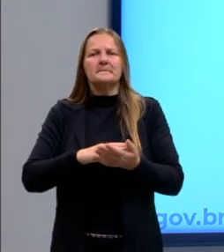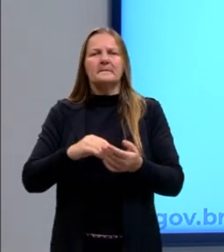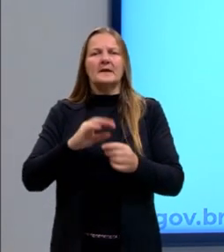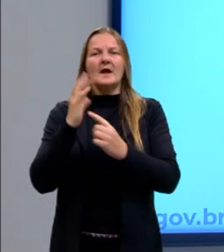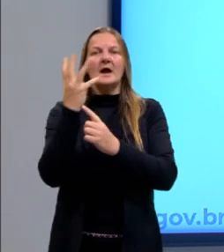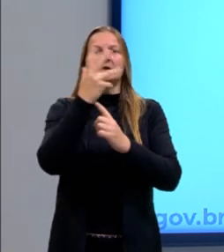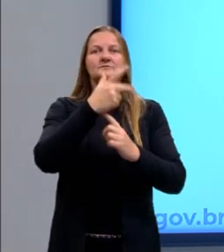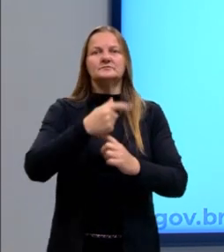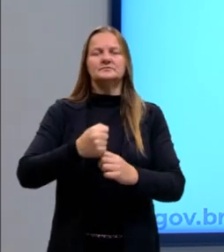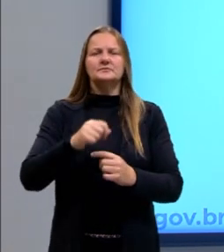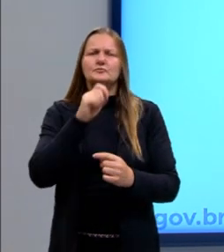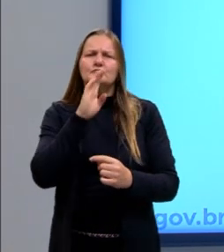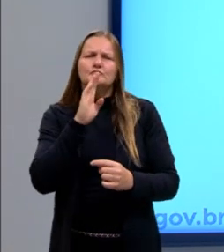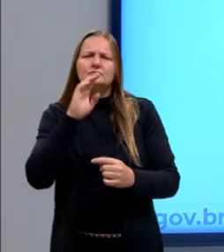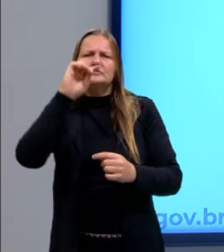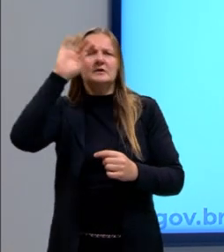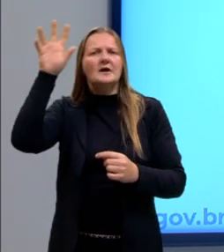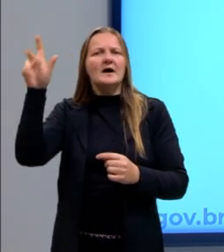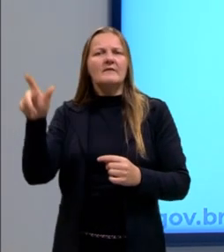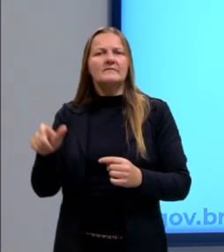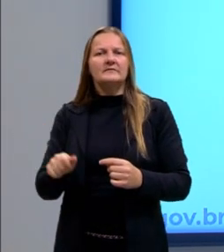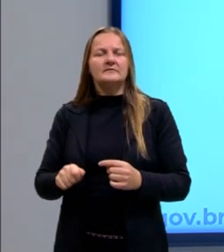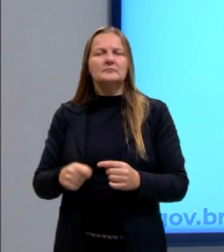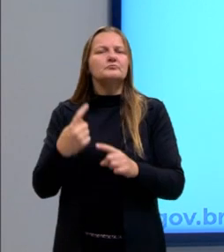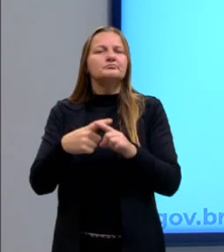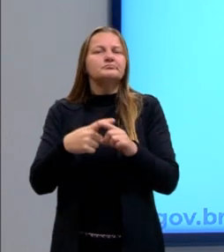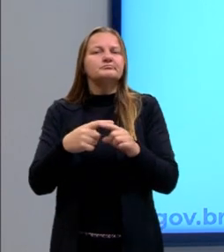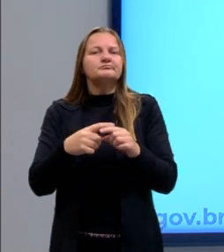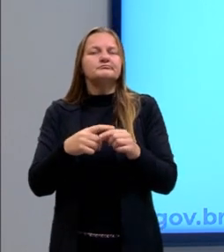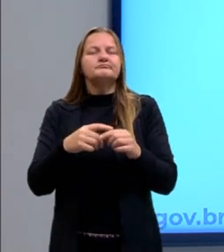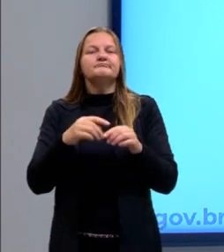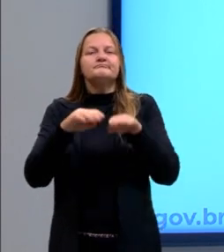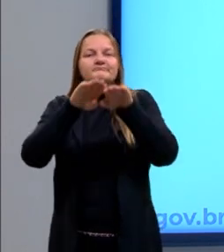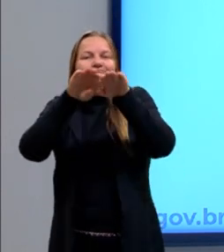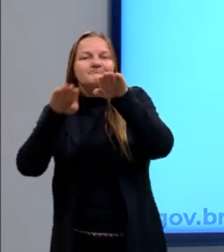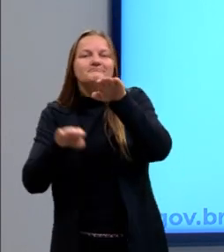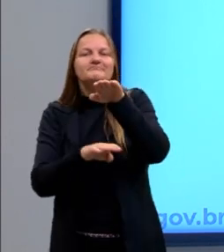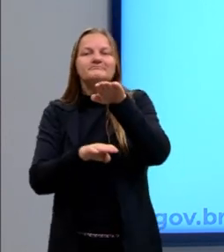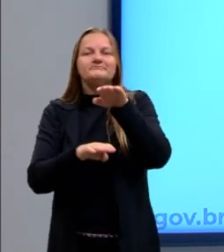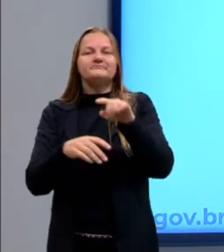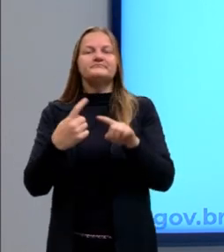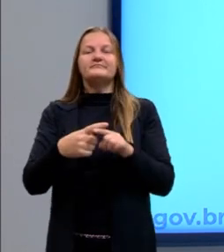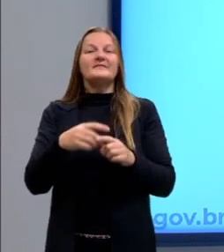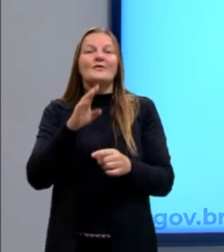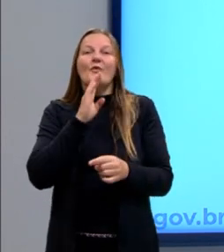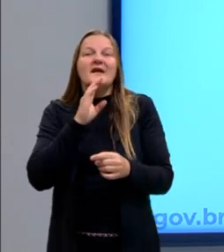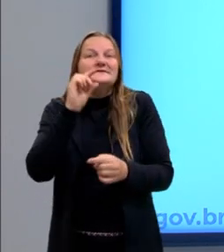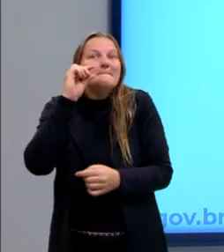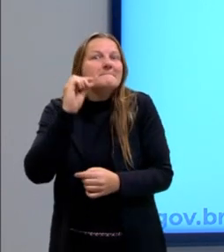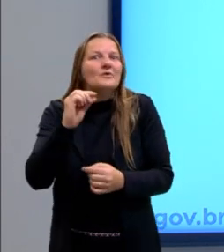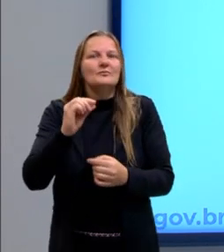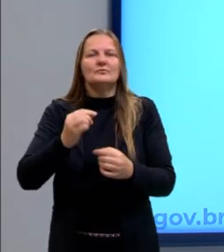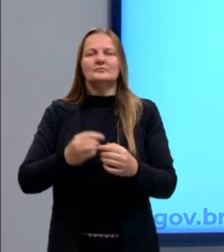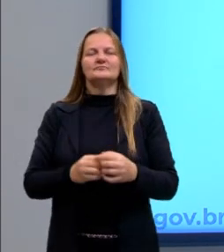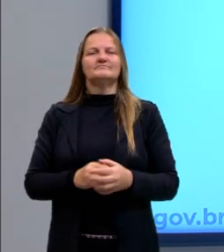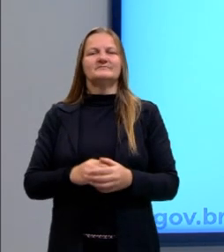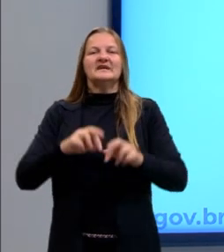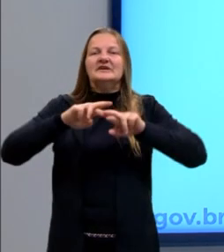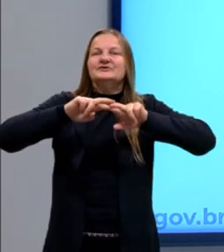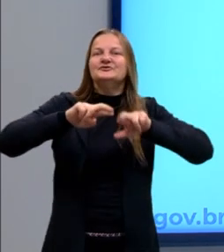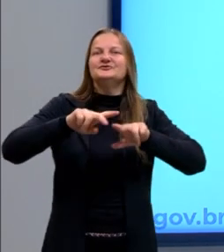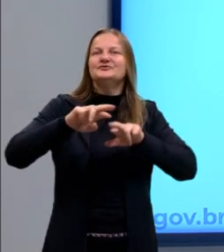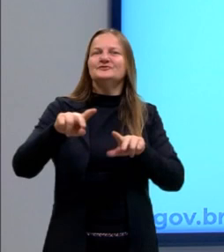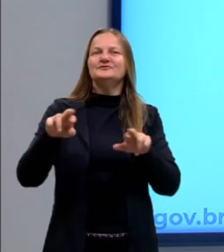Então, por que a gente subestima essa história do continente africano? Em parte, porque a gente não conhece ela, a sua diversidade,